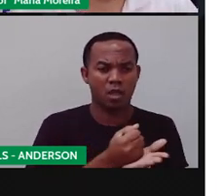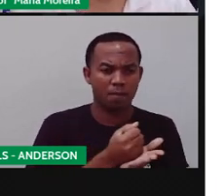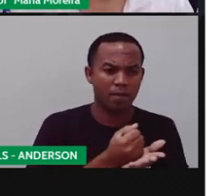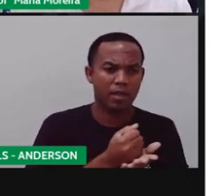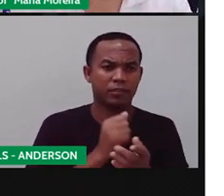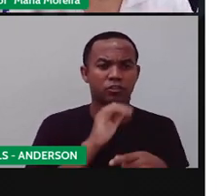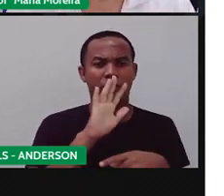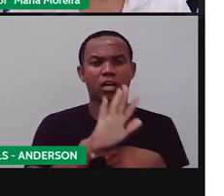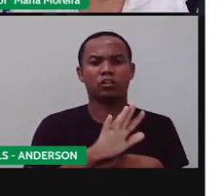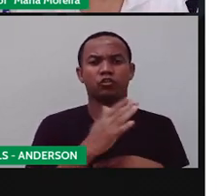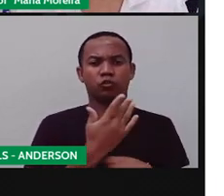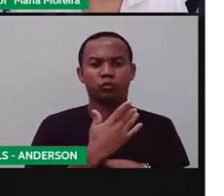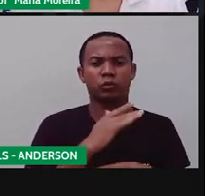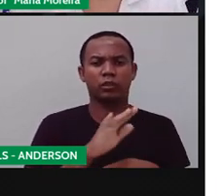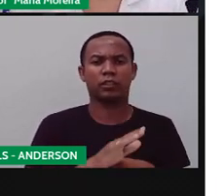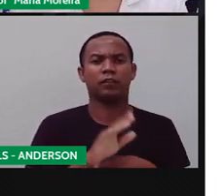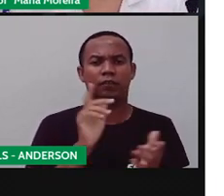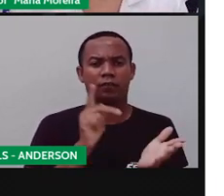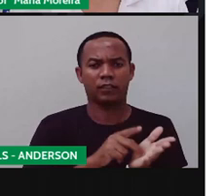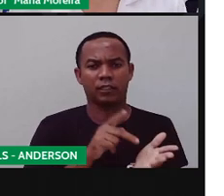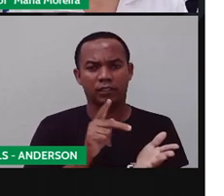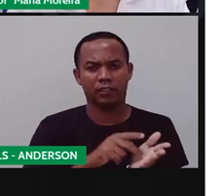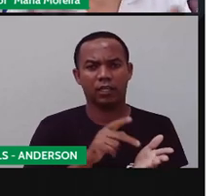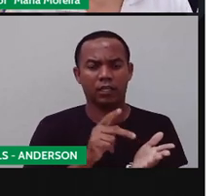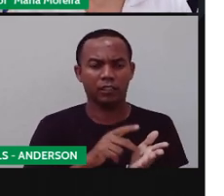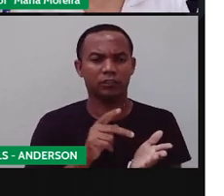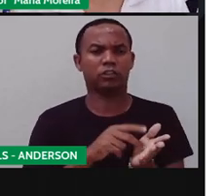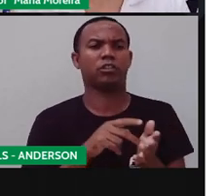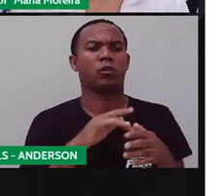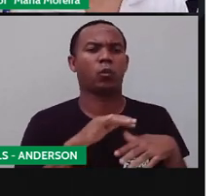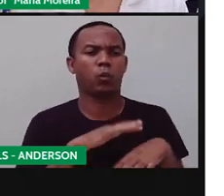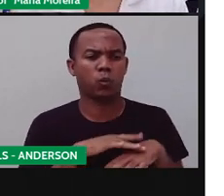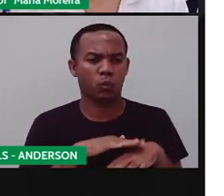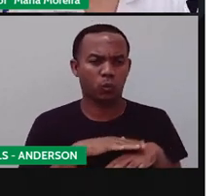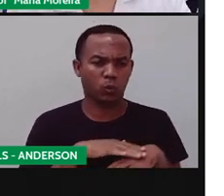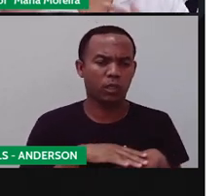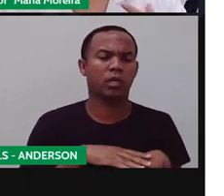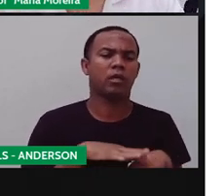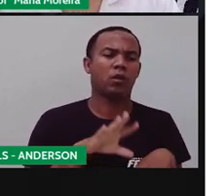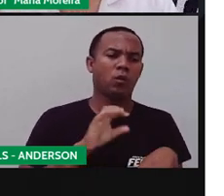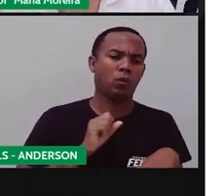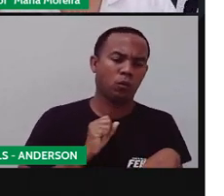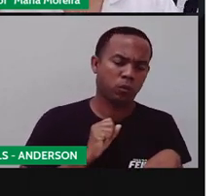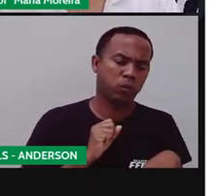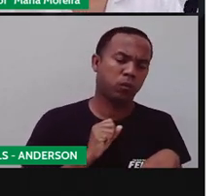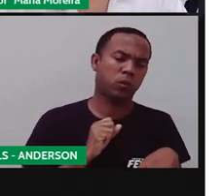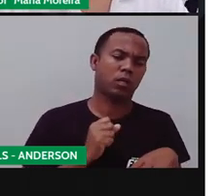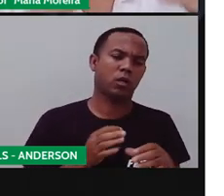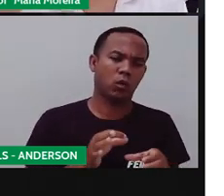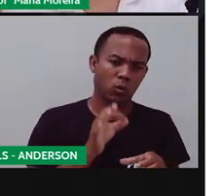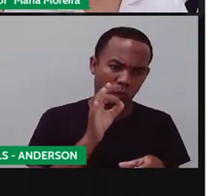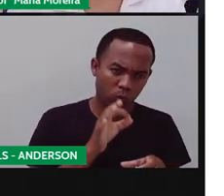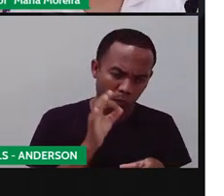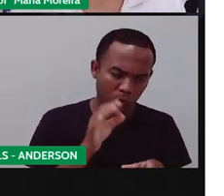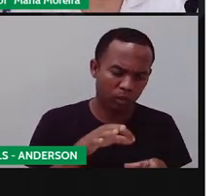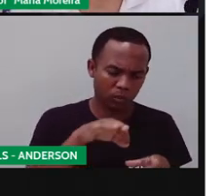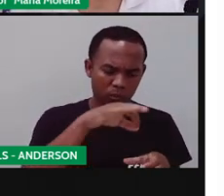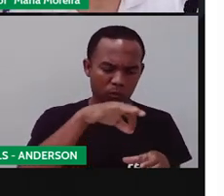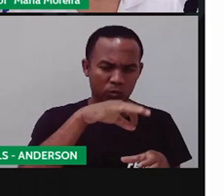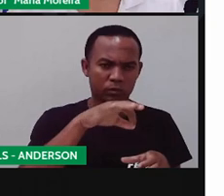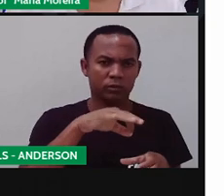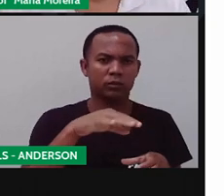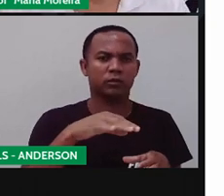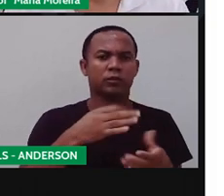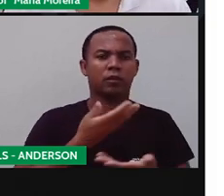chás ajudam, na verdade, na cura de enfermidades, outros acham que as plantas ajudam nessa